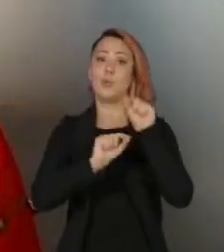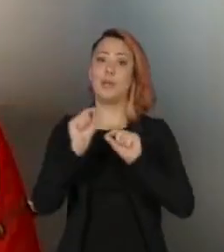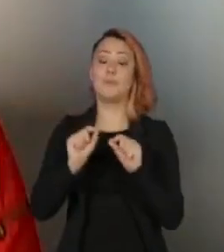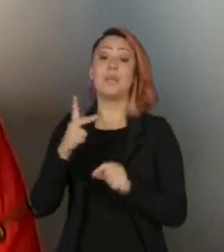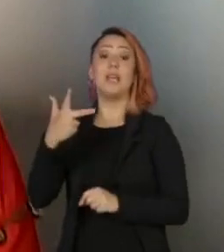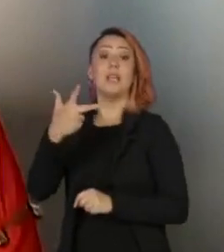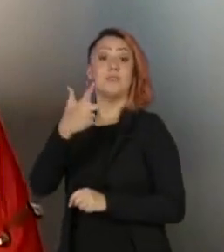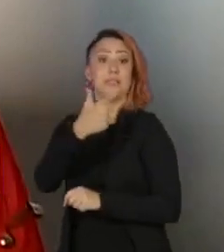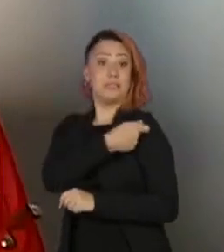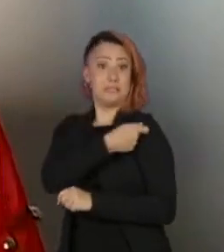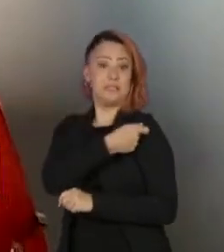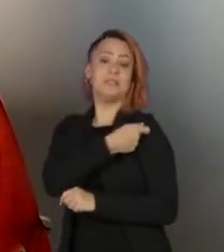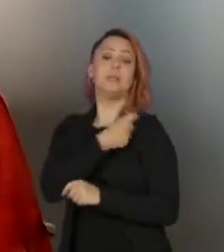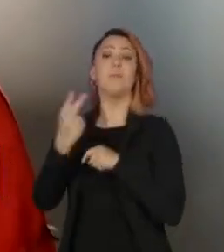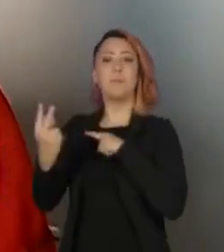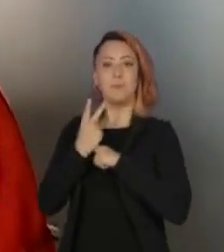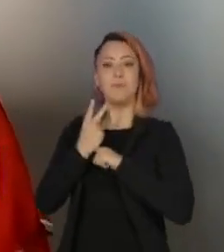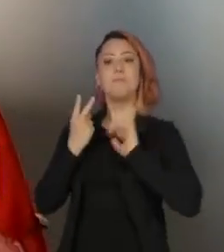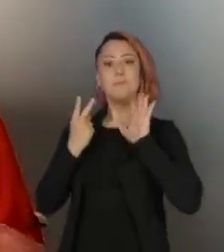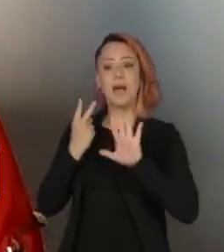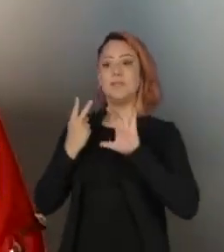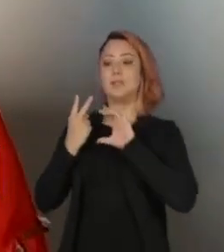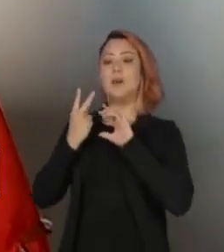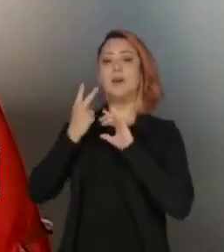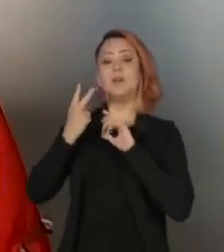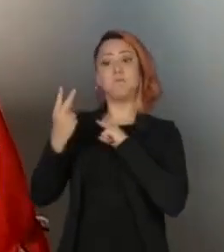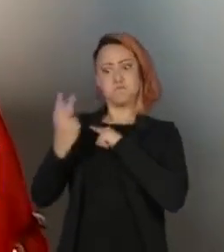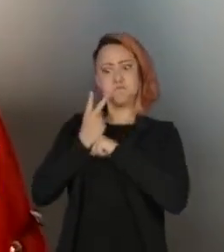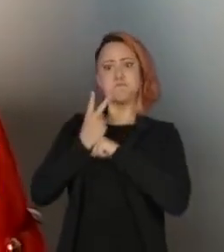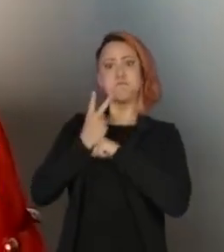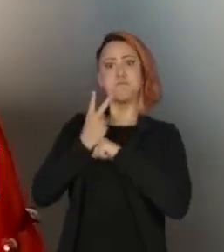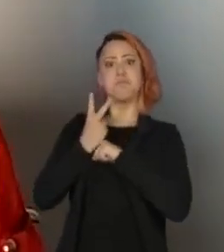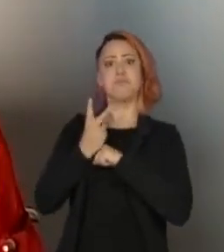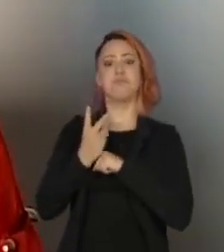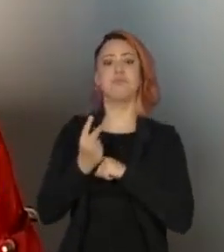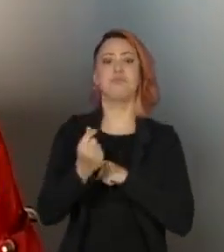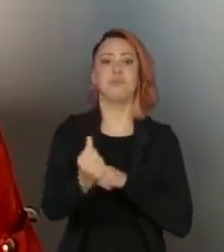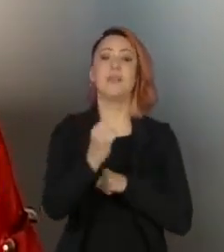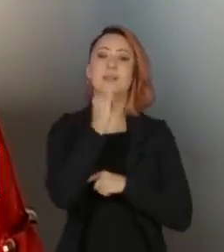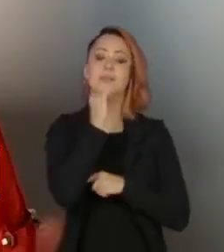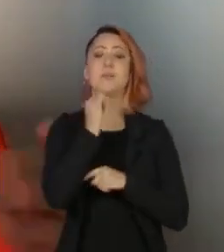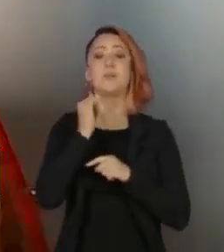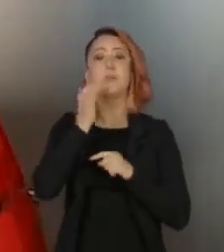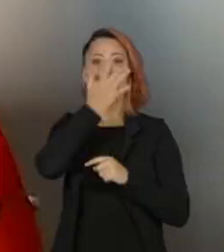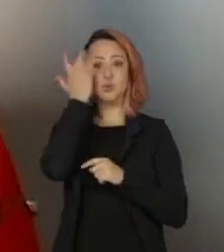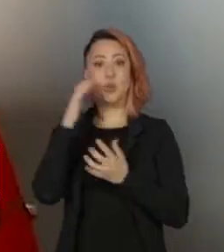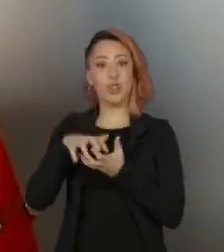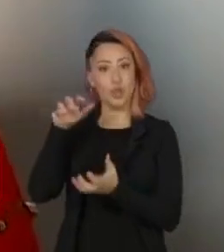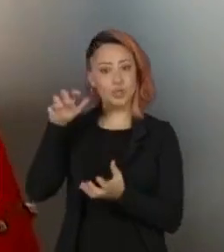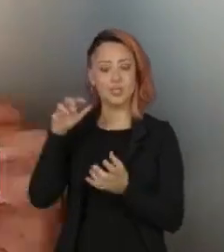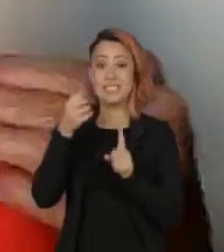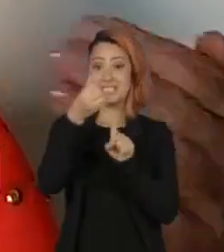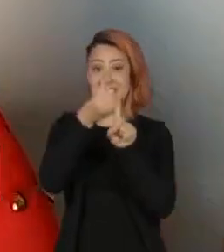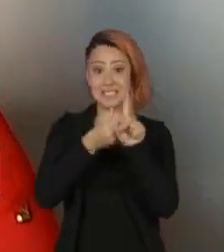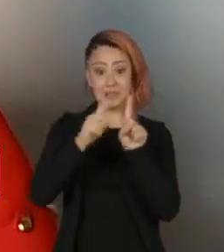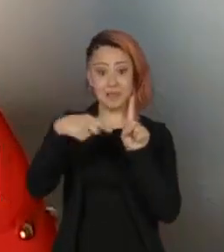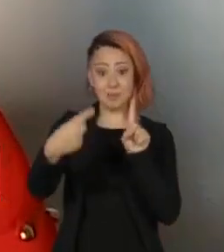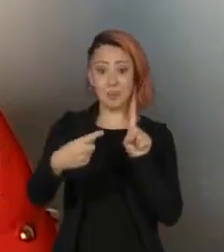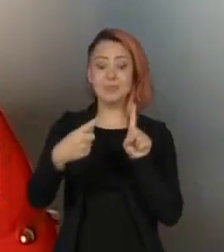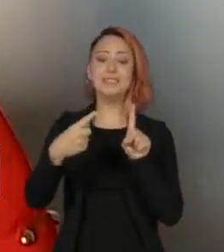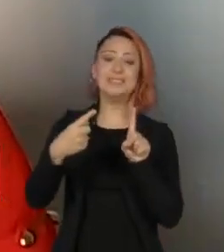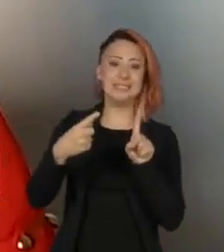diminuindo com o tempo. Então, para algumas pessoas, idosos principalmente, seis meses depois, ela já diminui, a gente